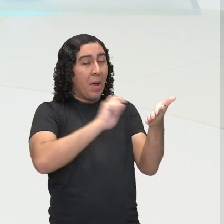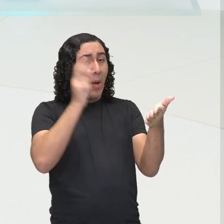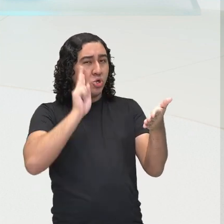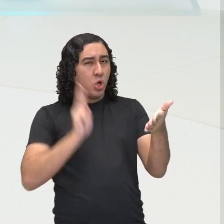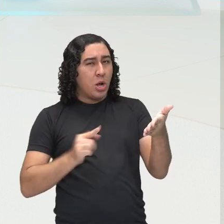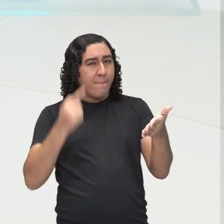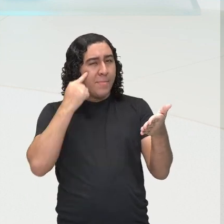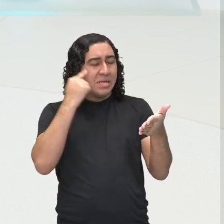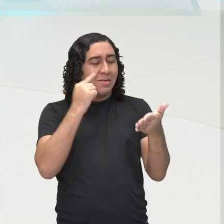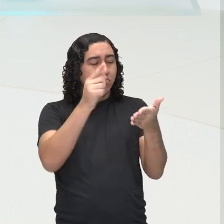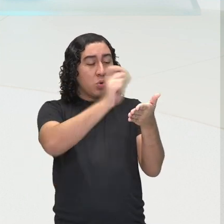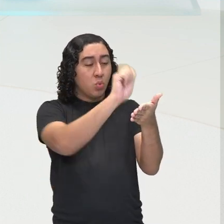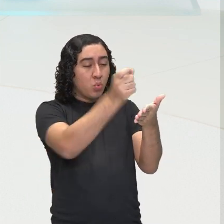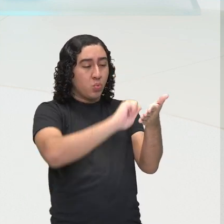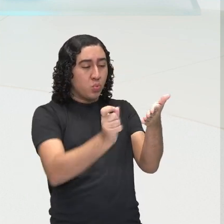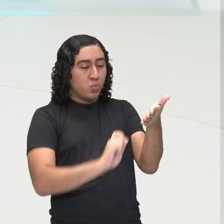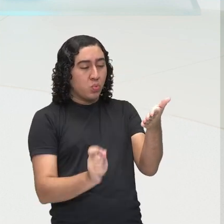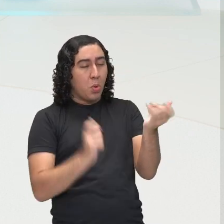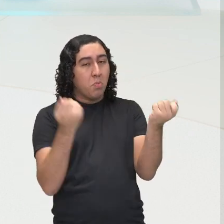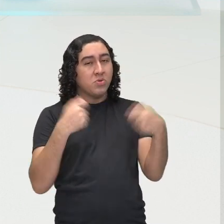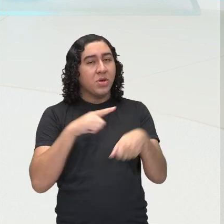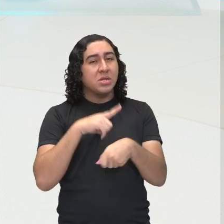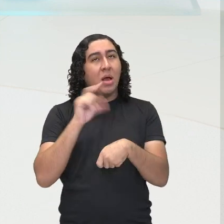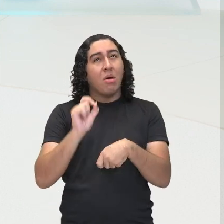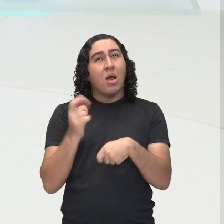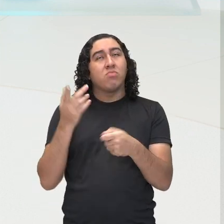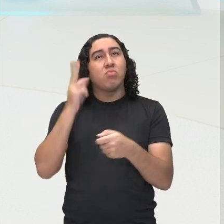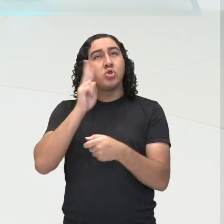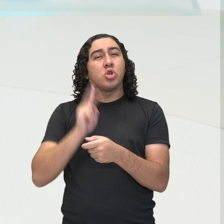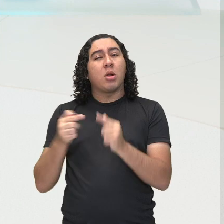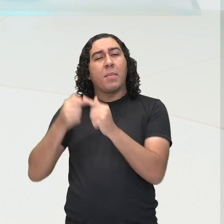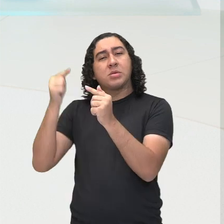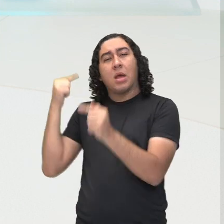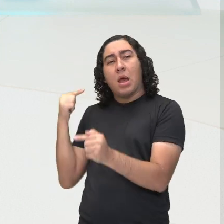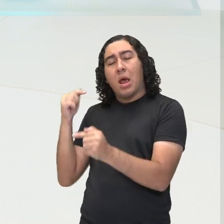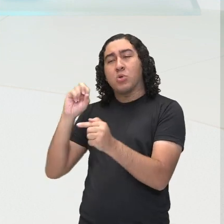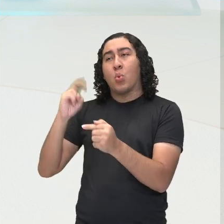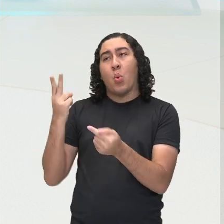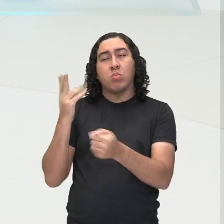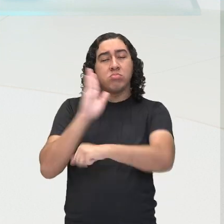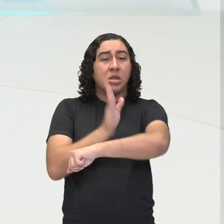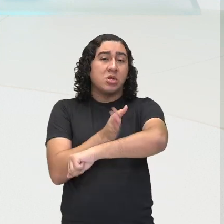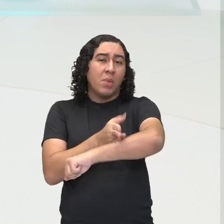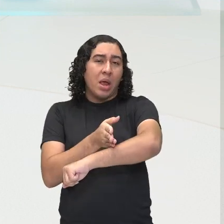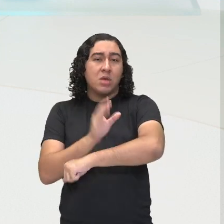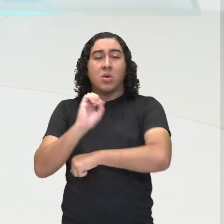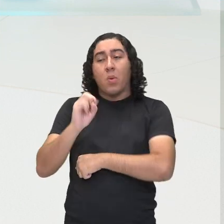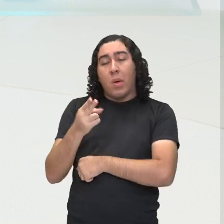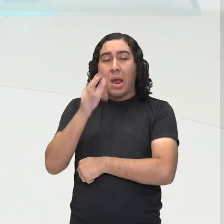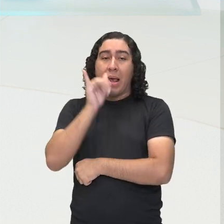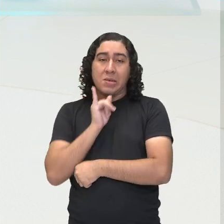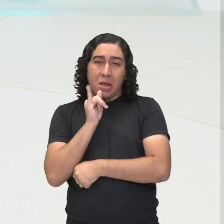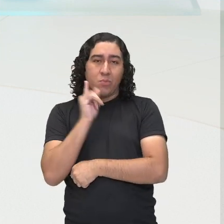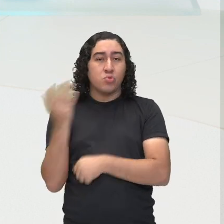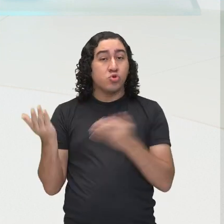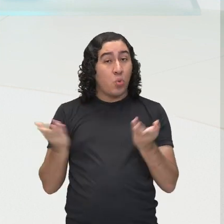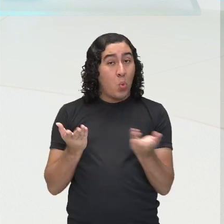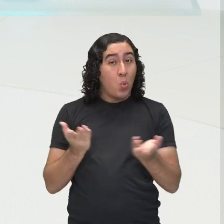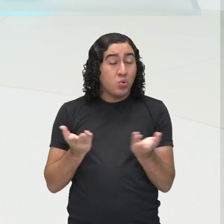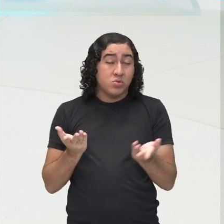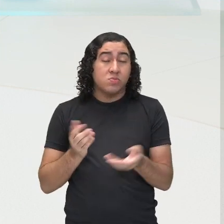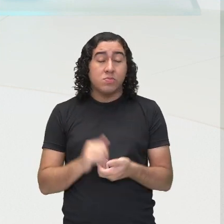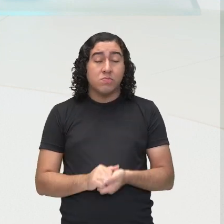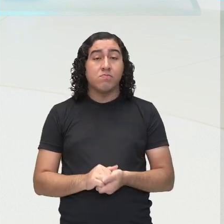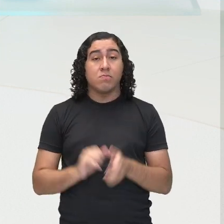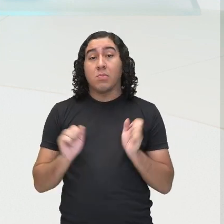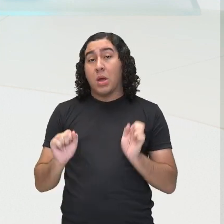Ela pode ser contar uma história da antiguidade, da Idade Média ou nos dias atuais. Ou